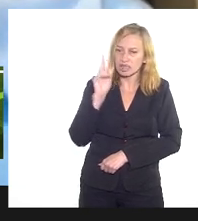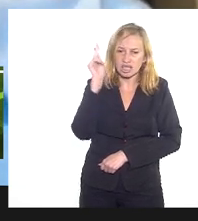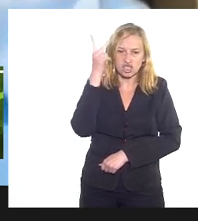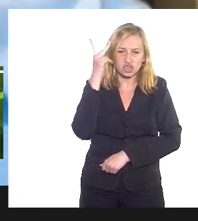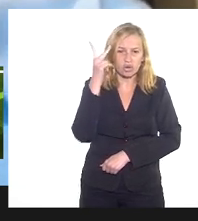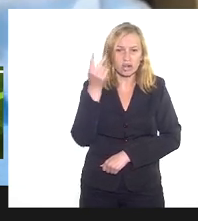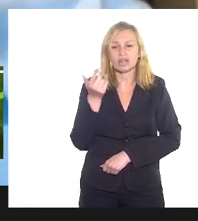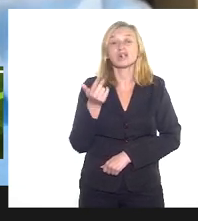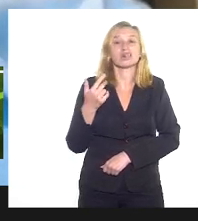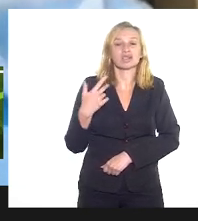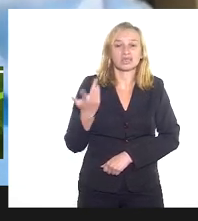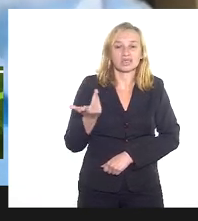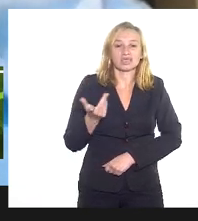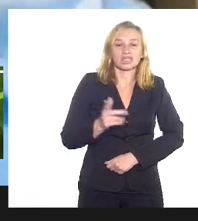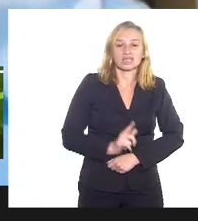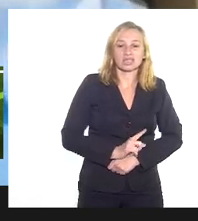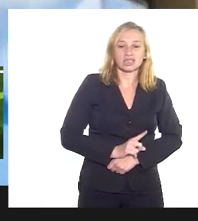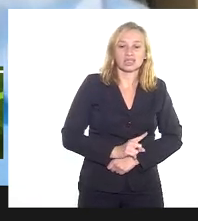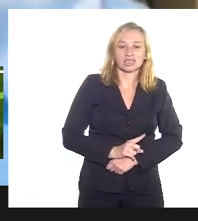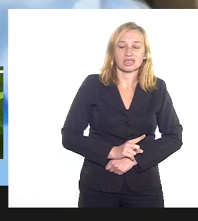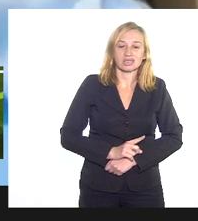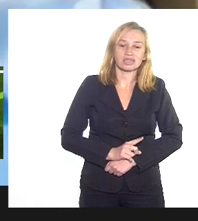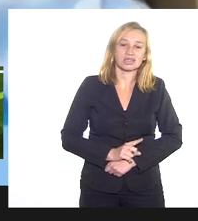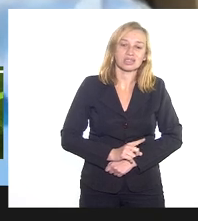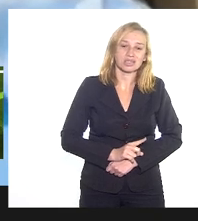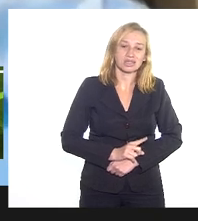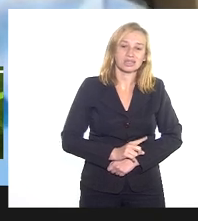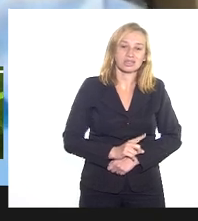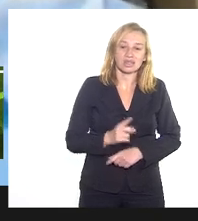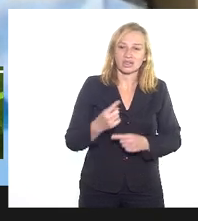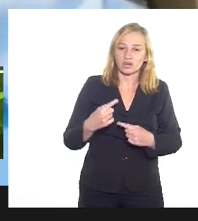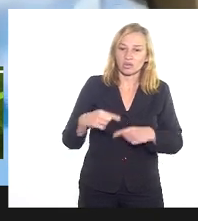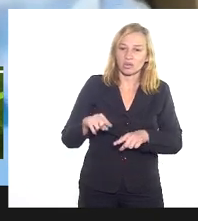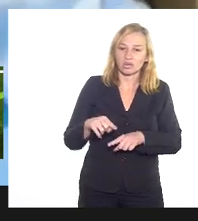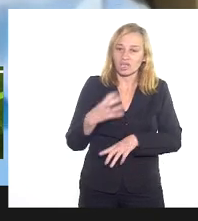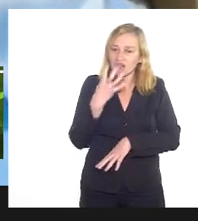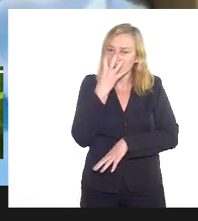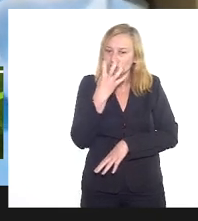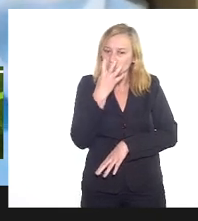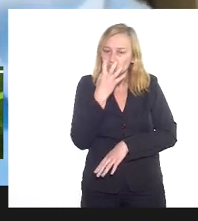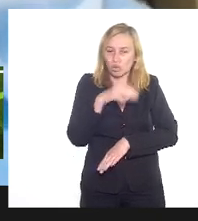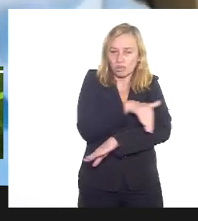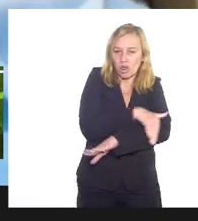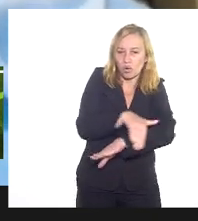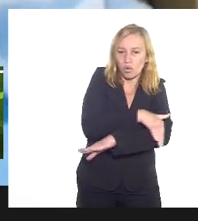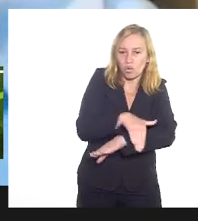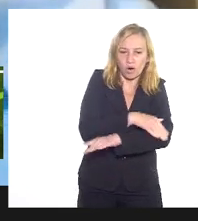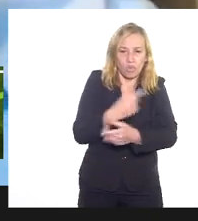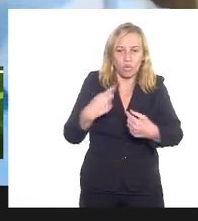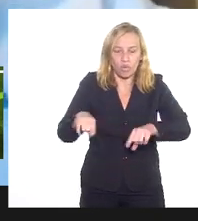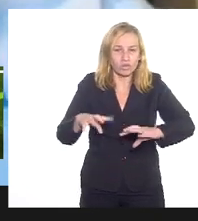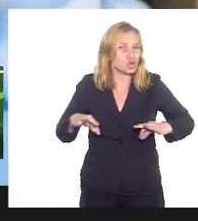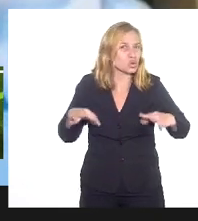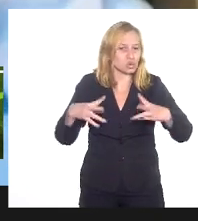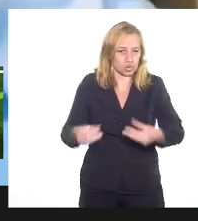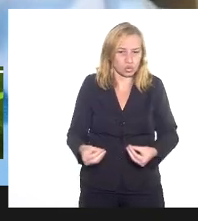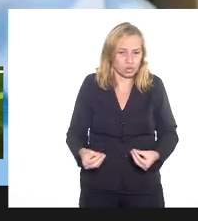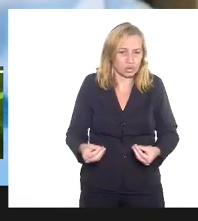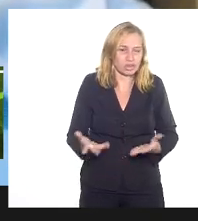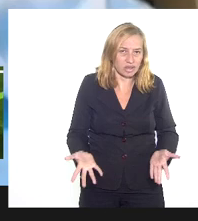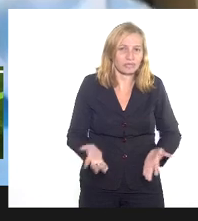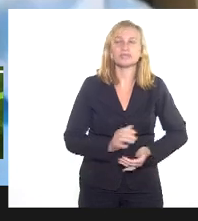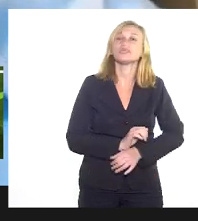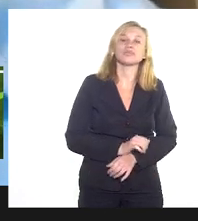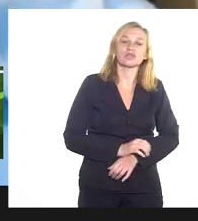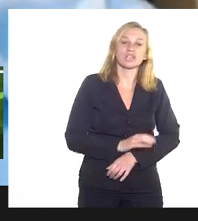uma história muito louca, ele era contra o biquíni, contra o cachorro na rua, contra isso, contra aquilo, era uma figura caricata,